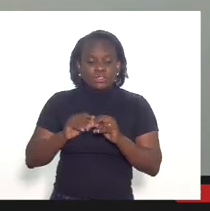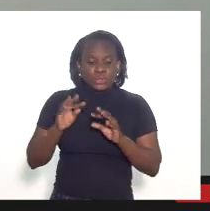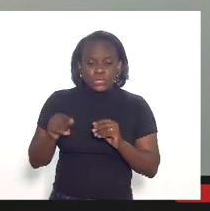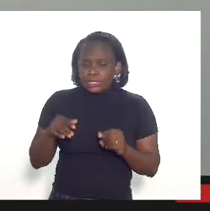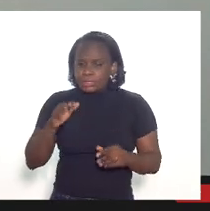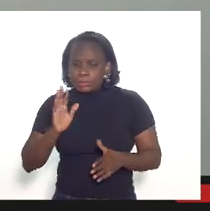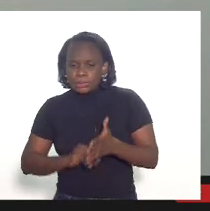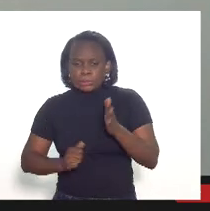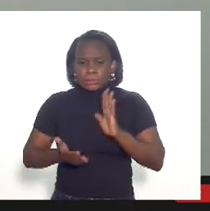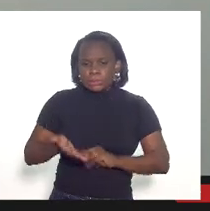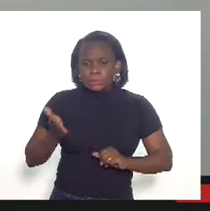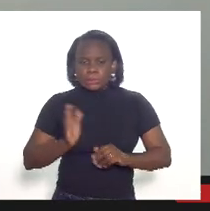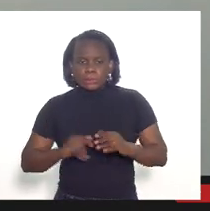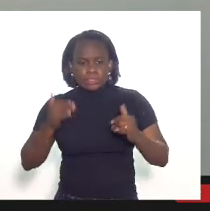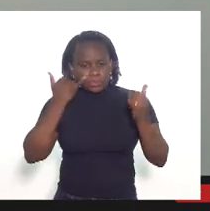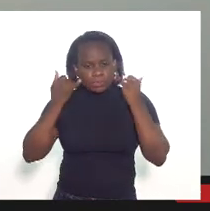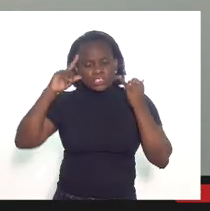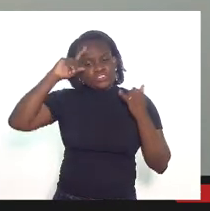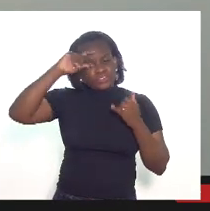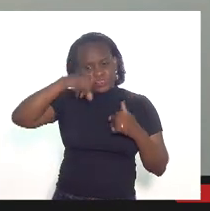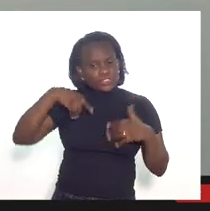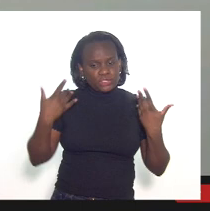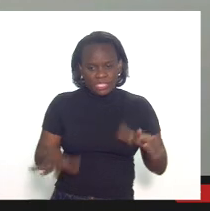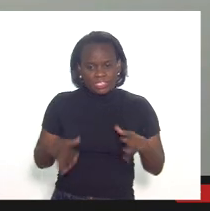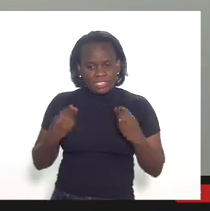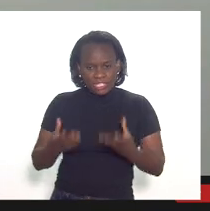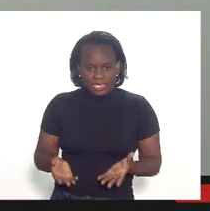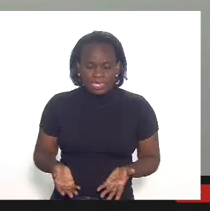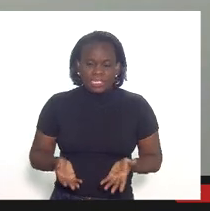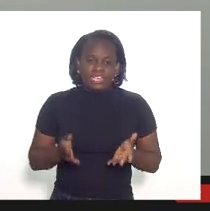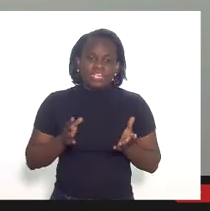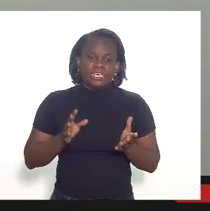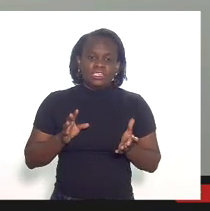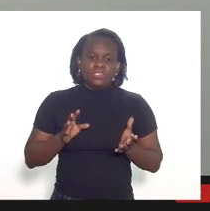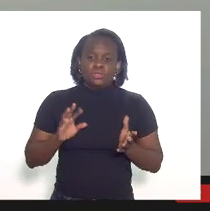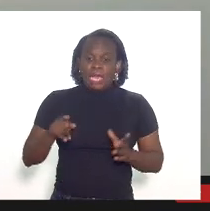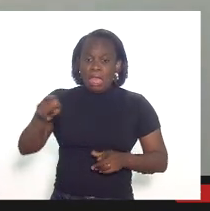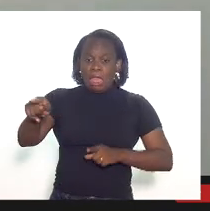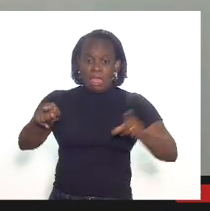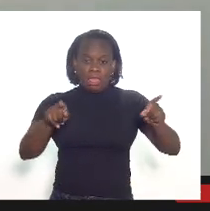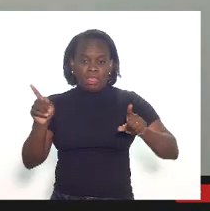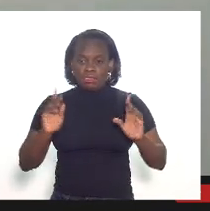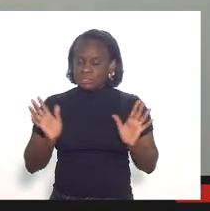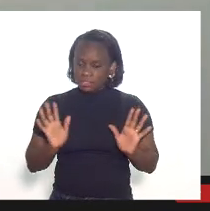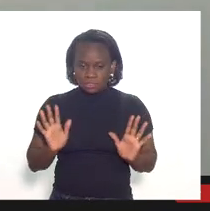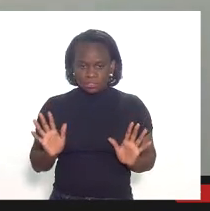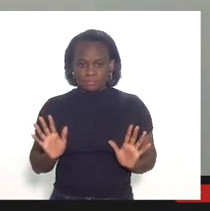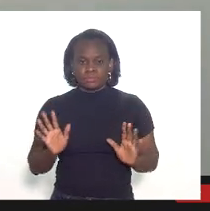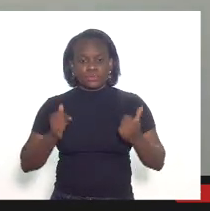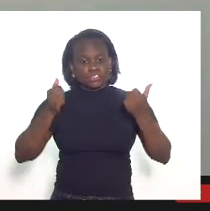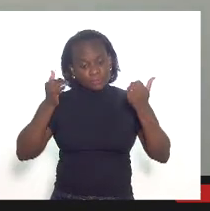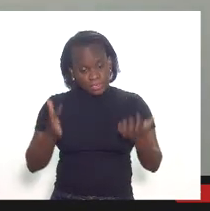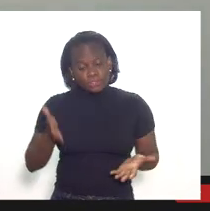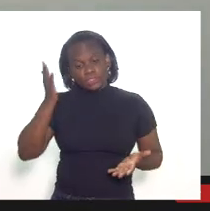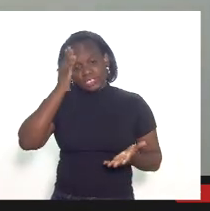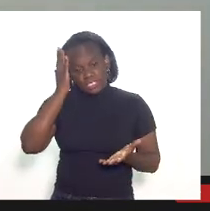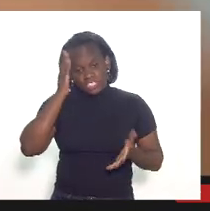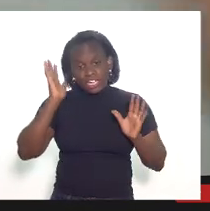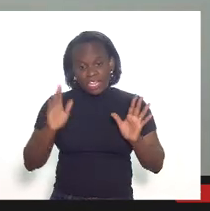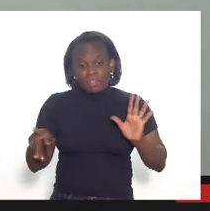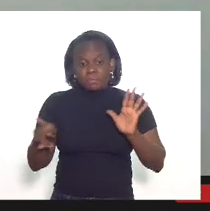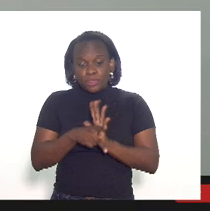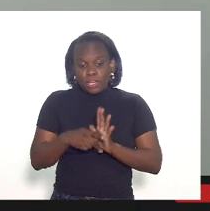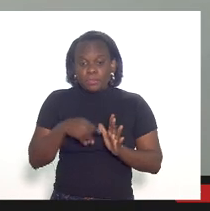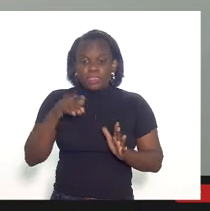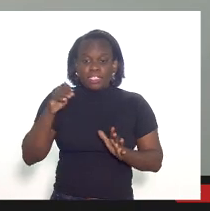para nos trazer informação difícil então assim claro que eu não estou aqui para apontar o dedo eu estou dizendo assim que faz parte da forma de